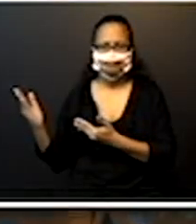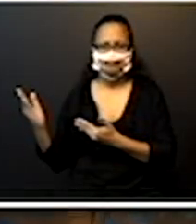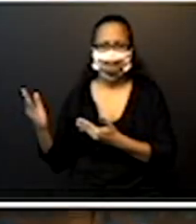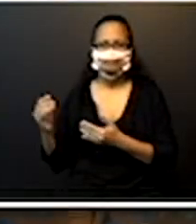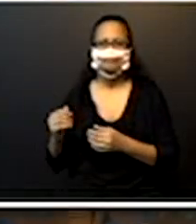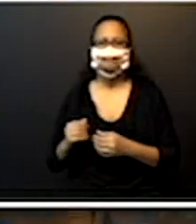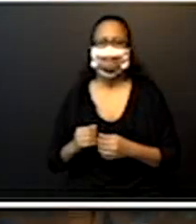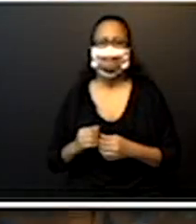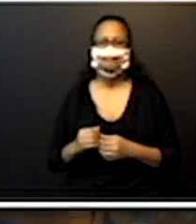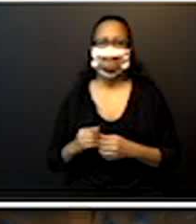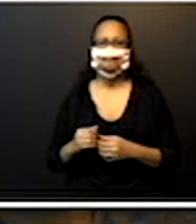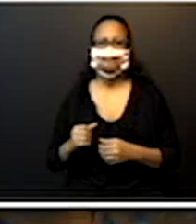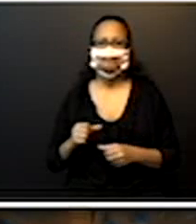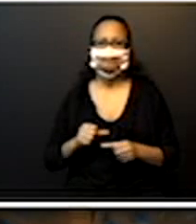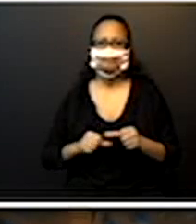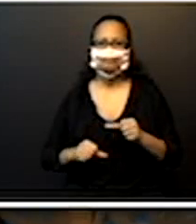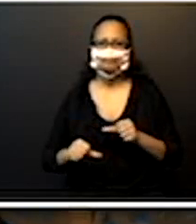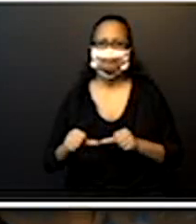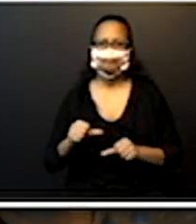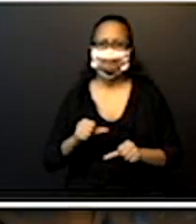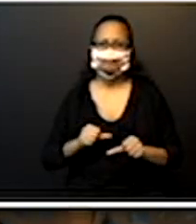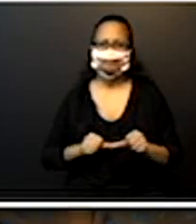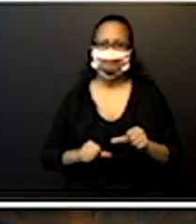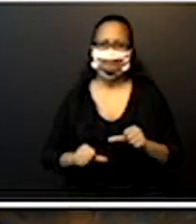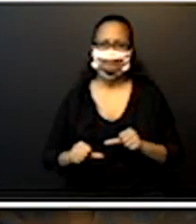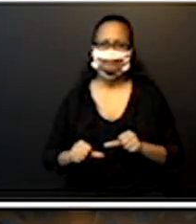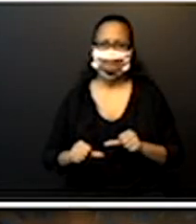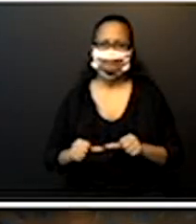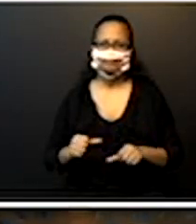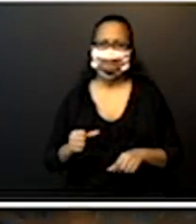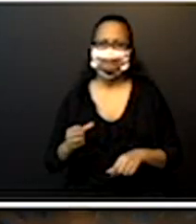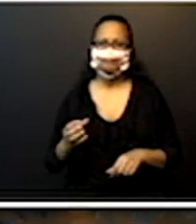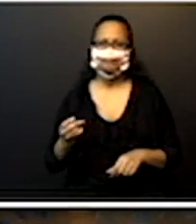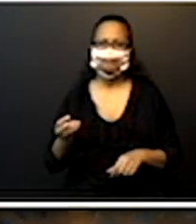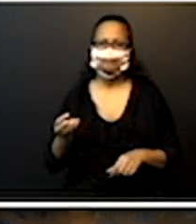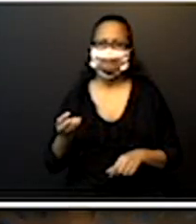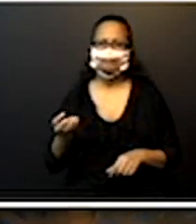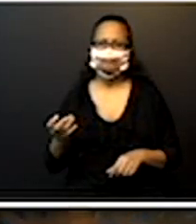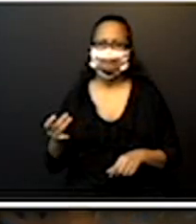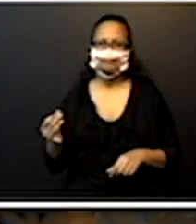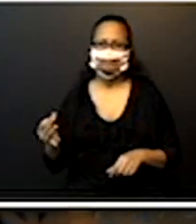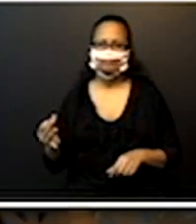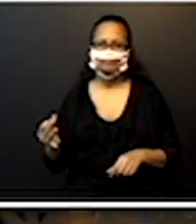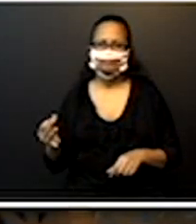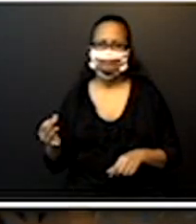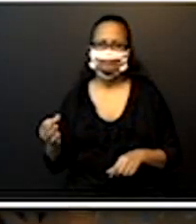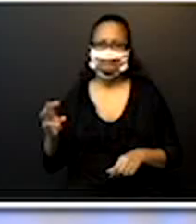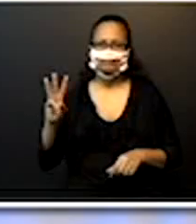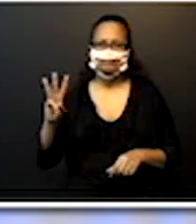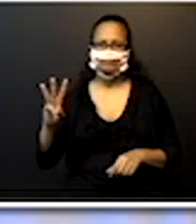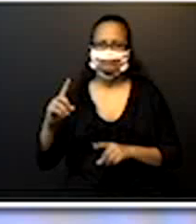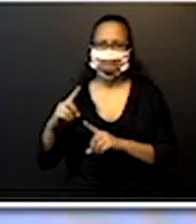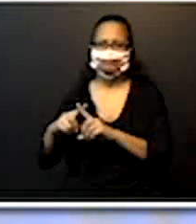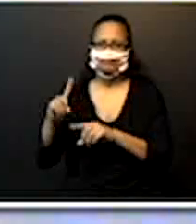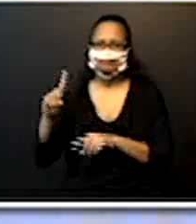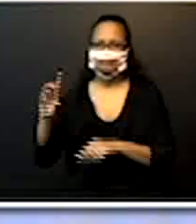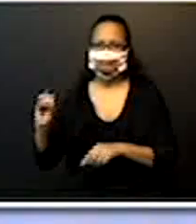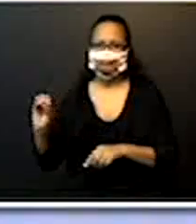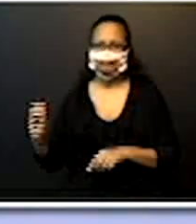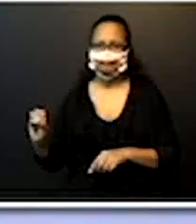Ela se torna uma expressão. 3 vezes 100, mais 4 vezes 10,